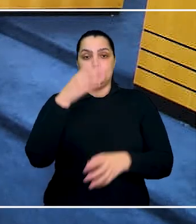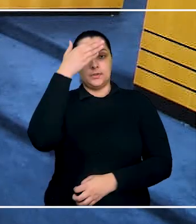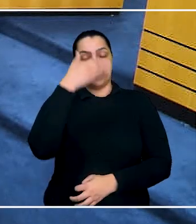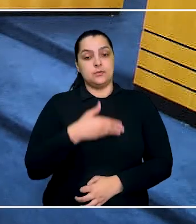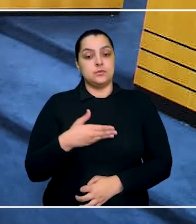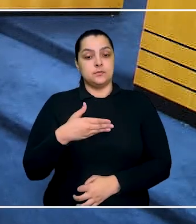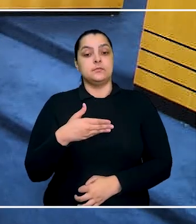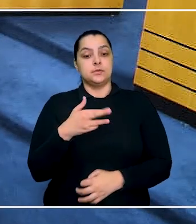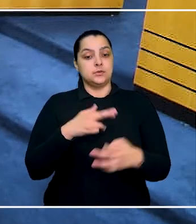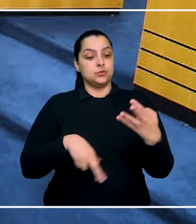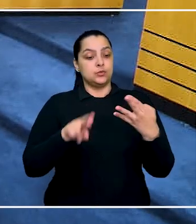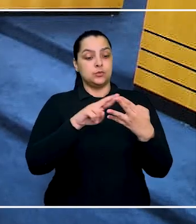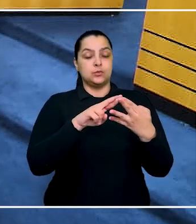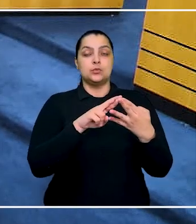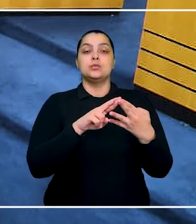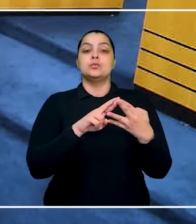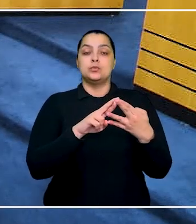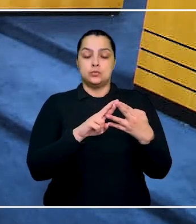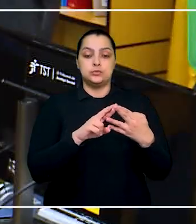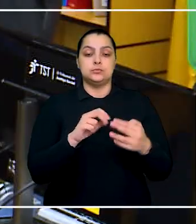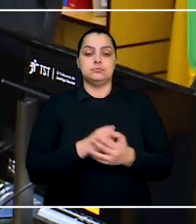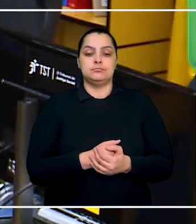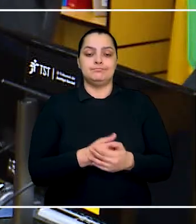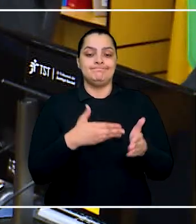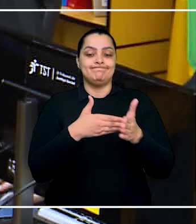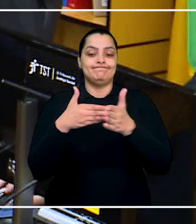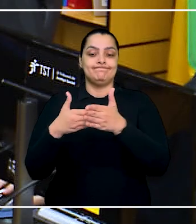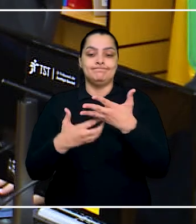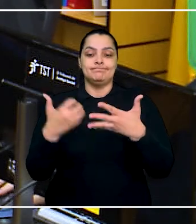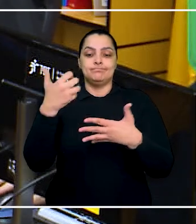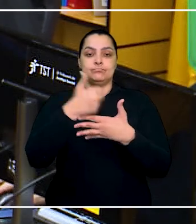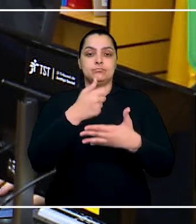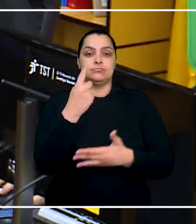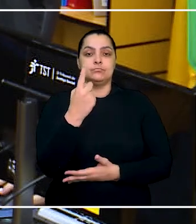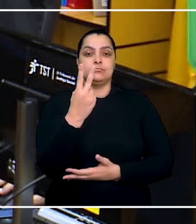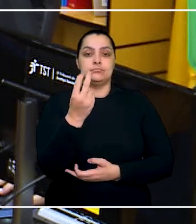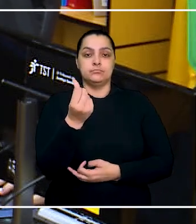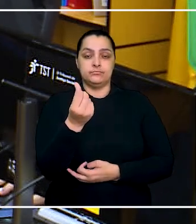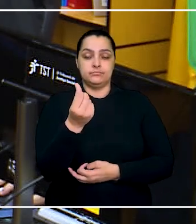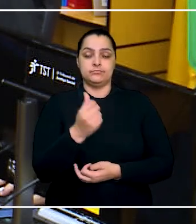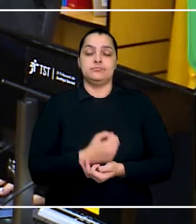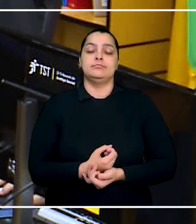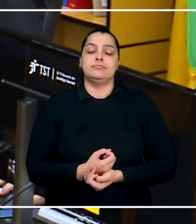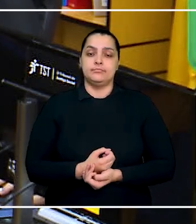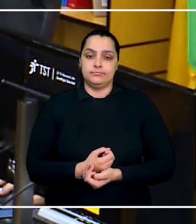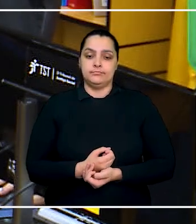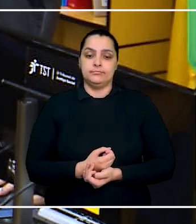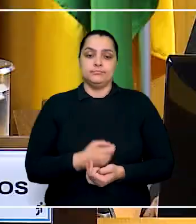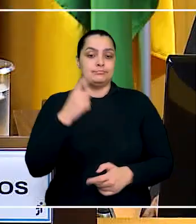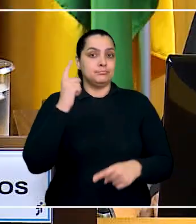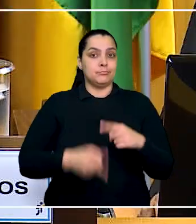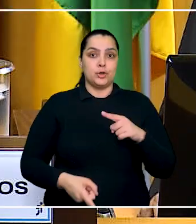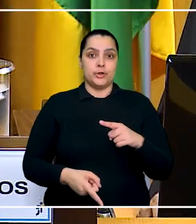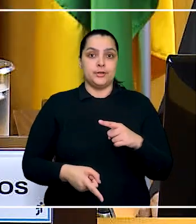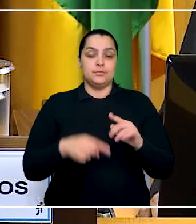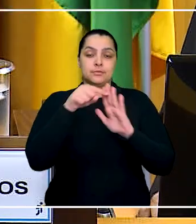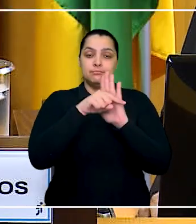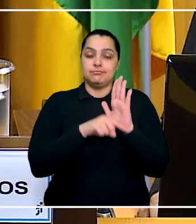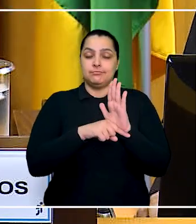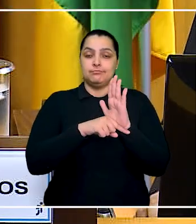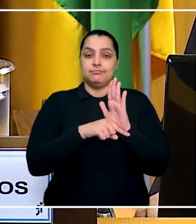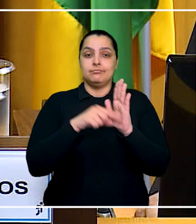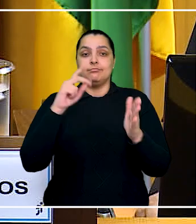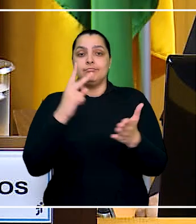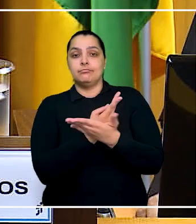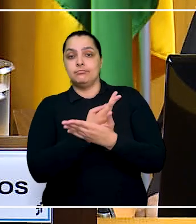reconhecimento do recurso apresentado esbarra na súmula 126 do TST, que proíbe o reexame